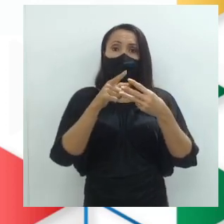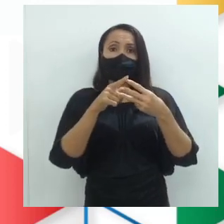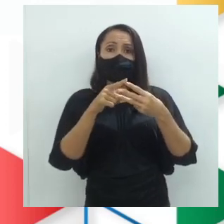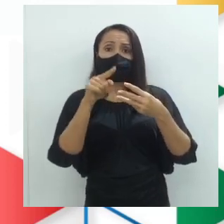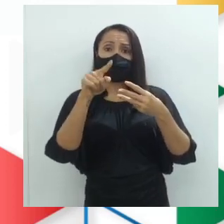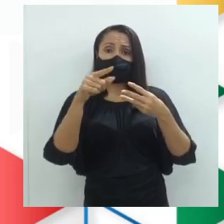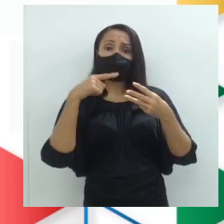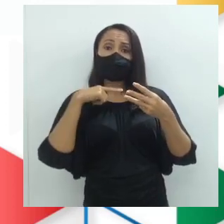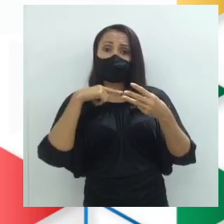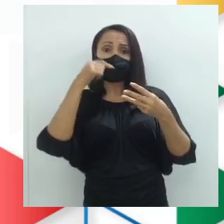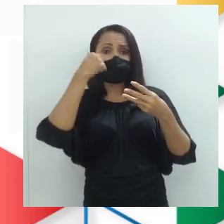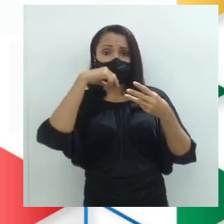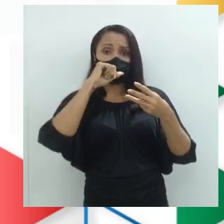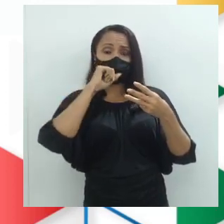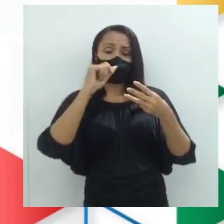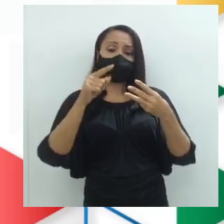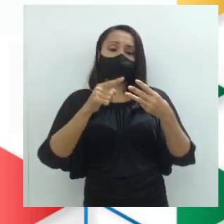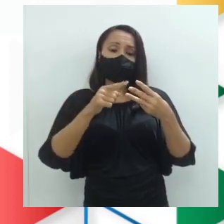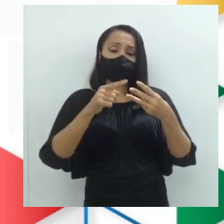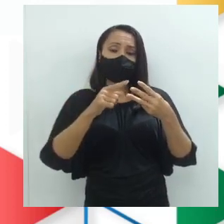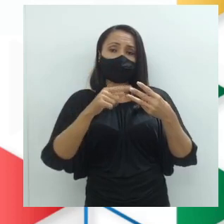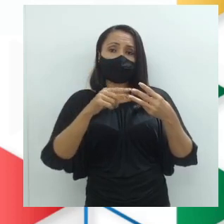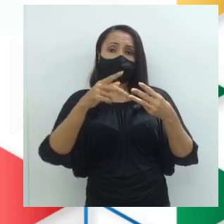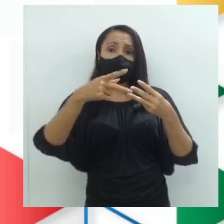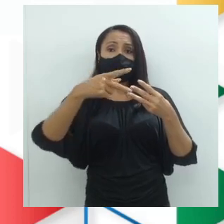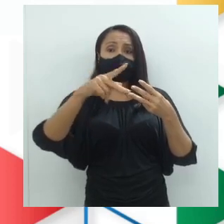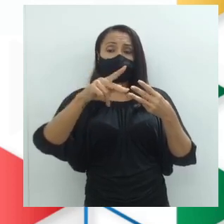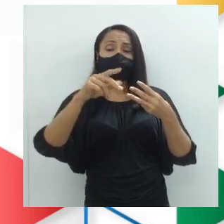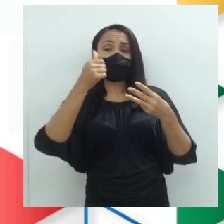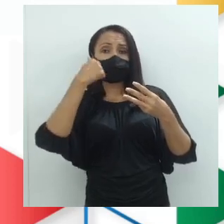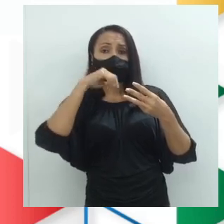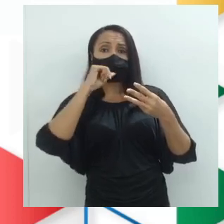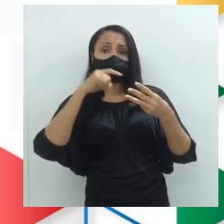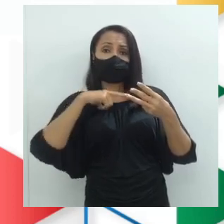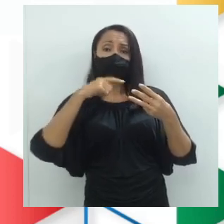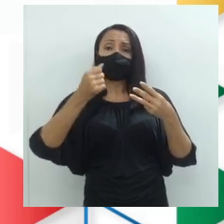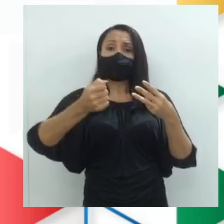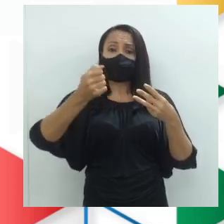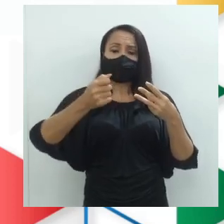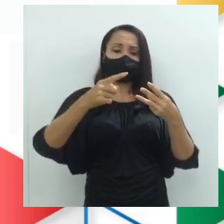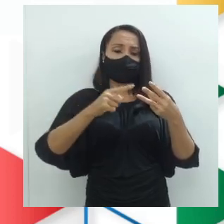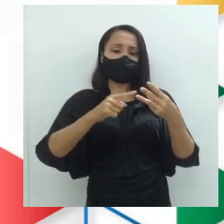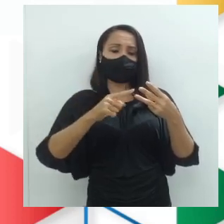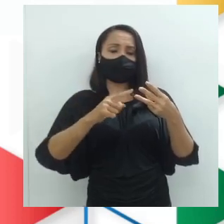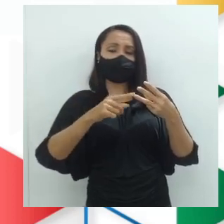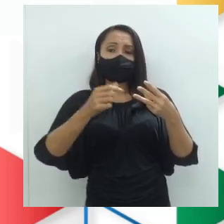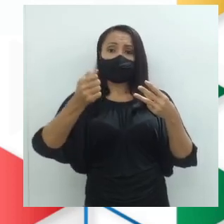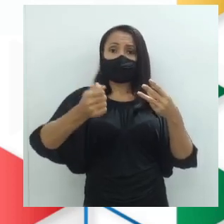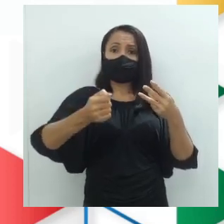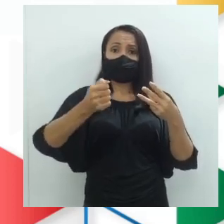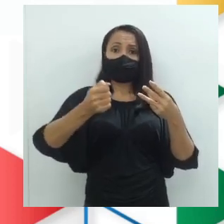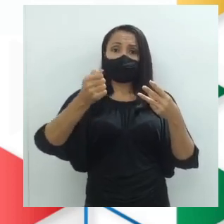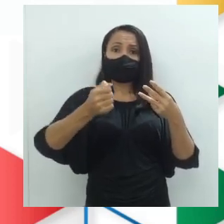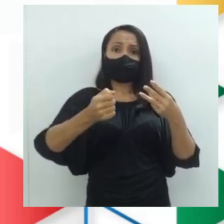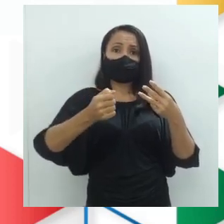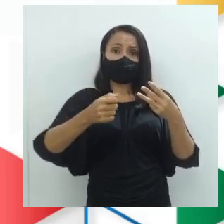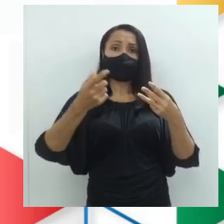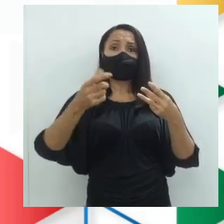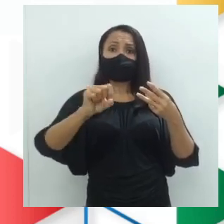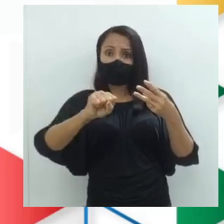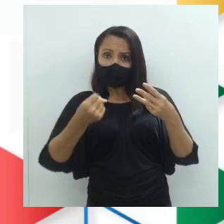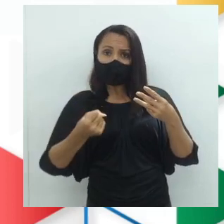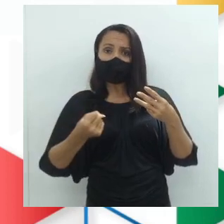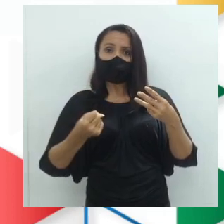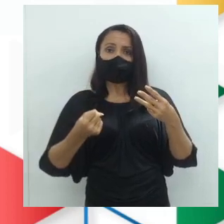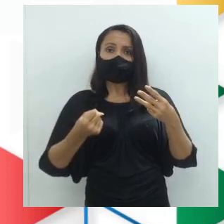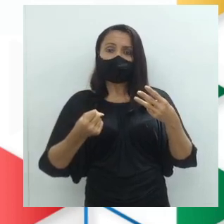você tem mãe. Segundo, sua mãe possui um carro. Terceiro, carros são tipos de coisas que quebram.